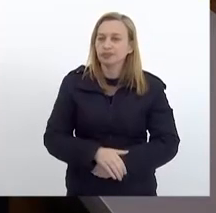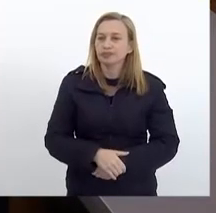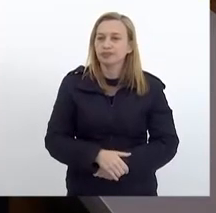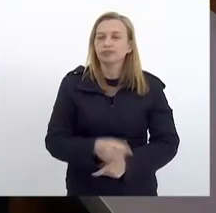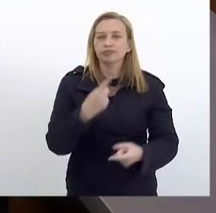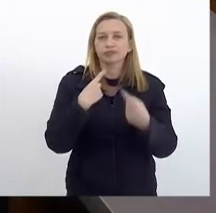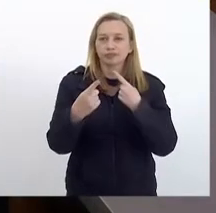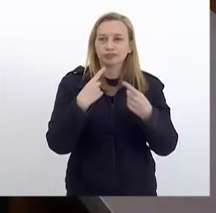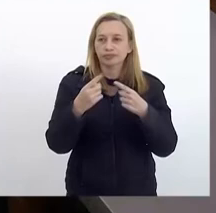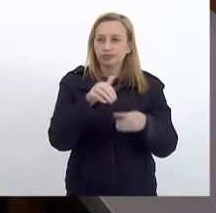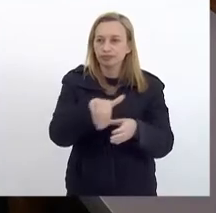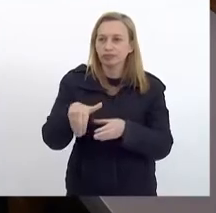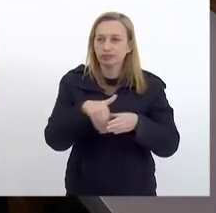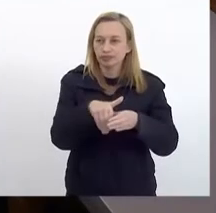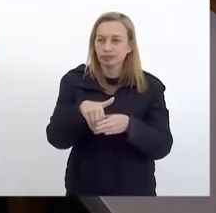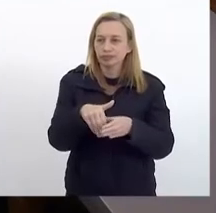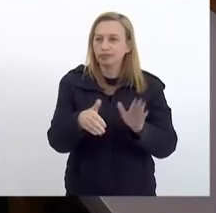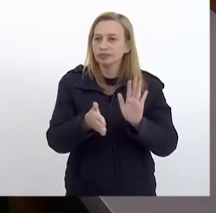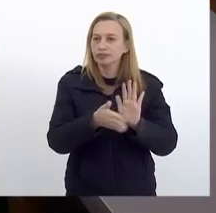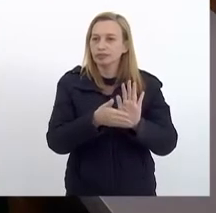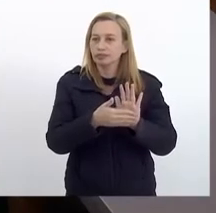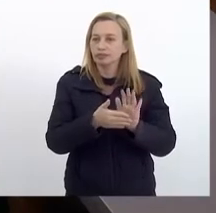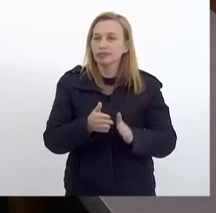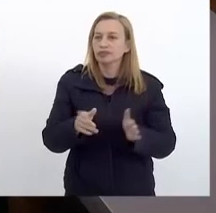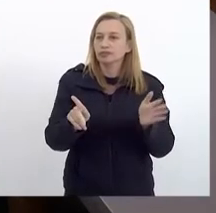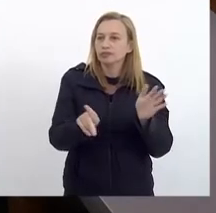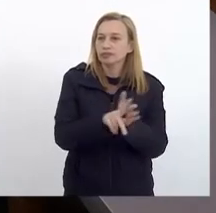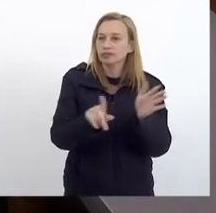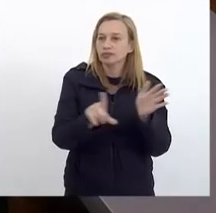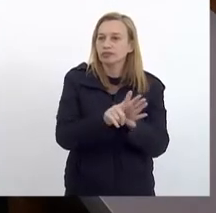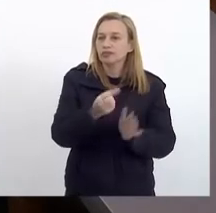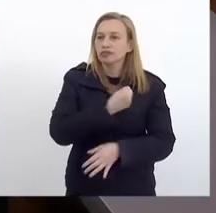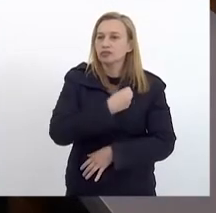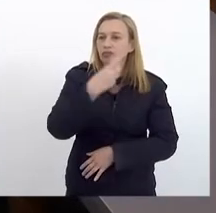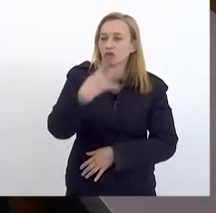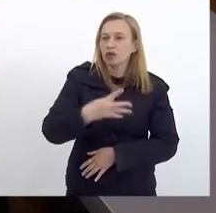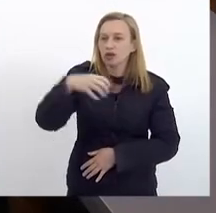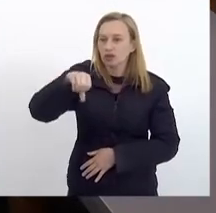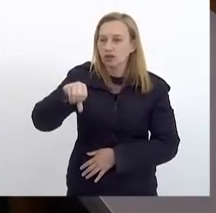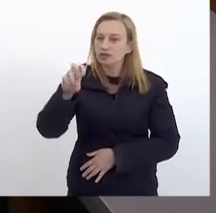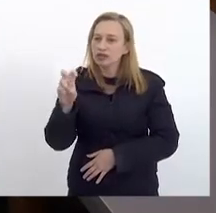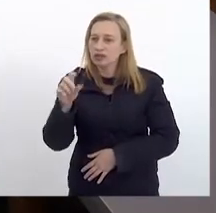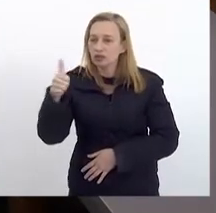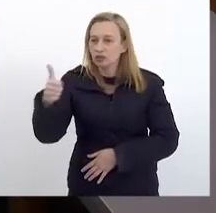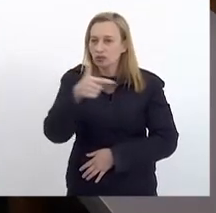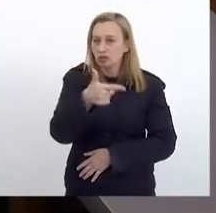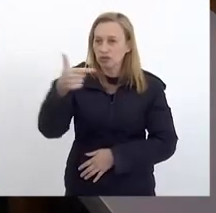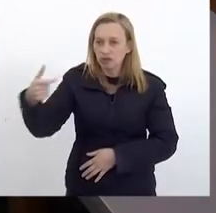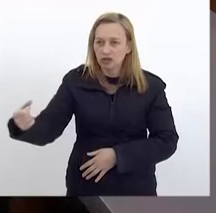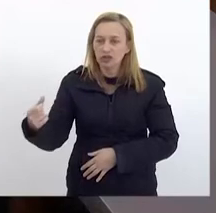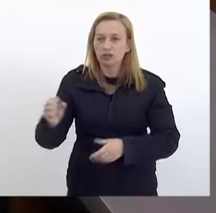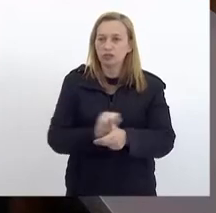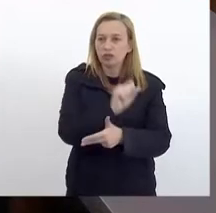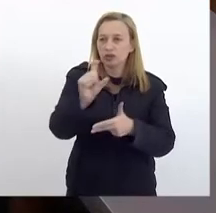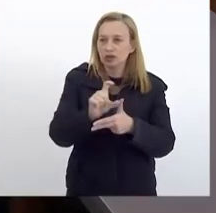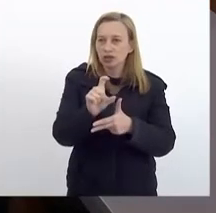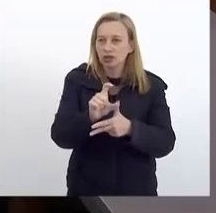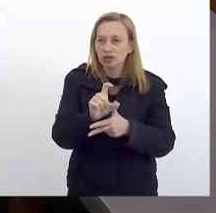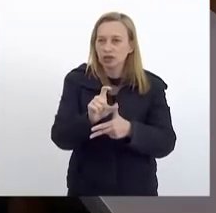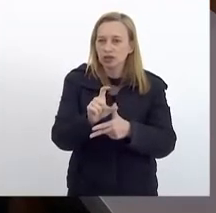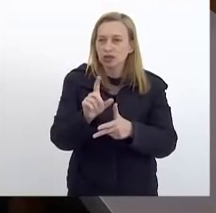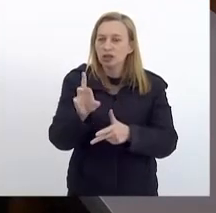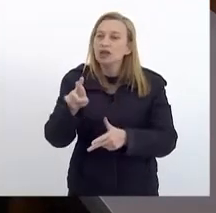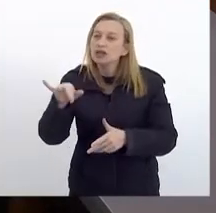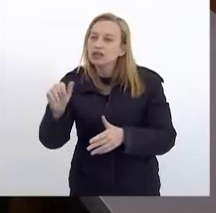Discussão e votação das seguintes proposições. Projeto de lei número 4951 de 2020, do Poder Executivo, que estima a